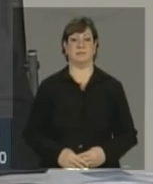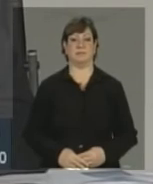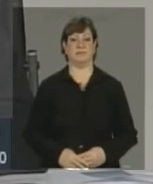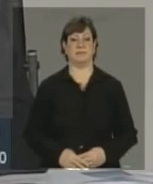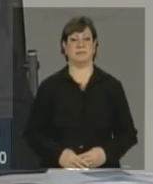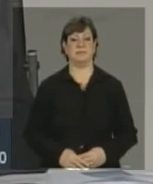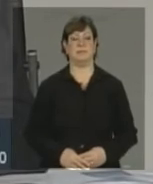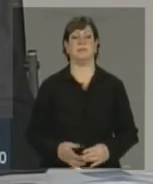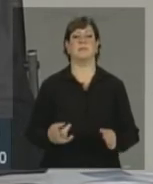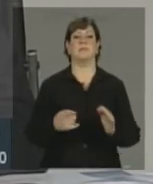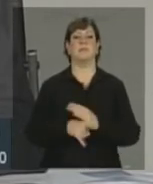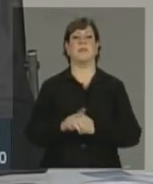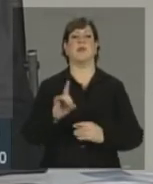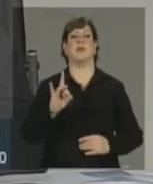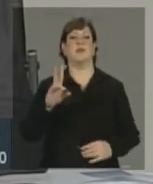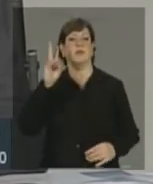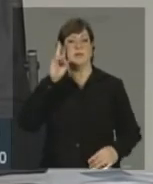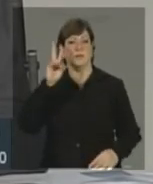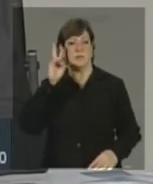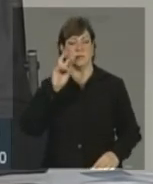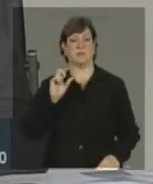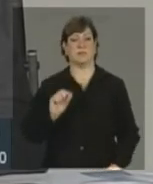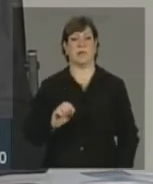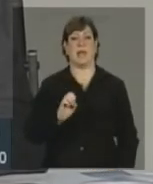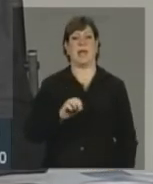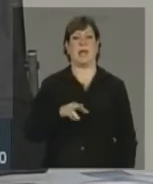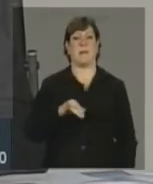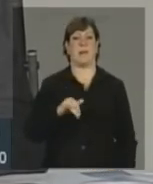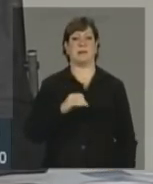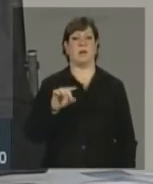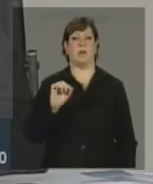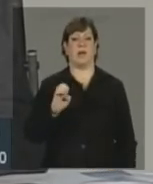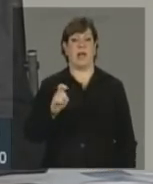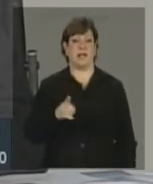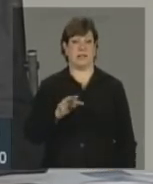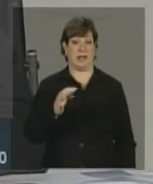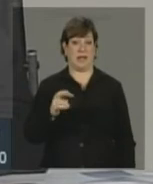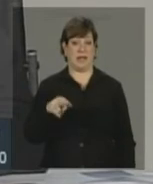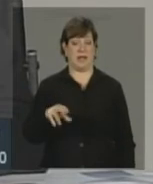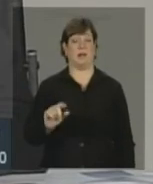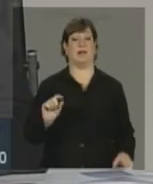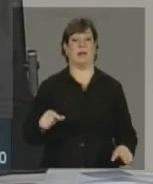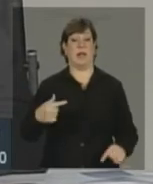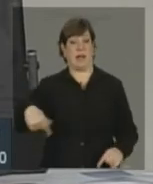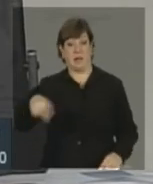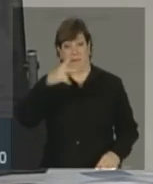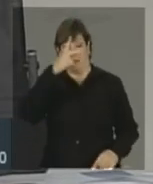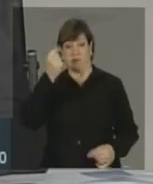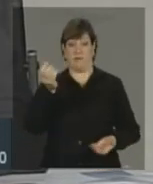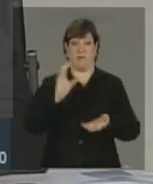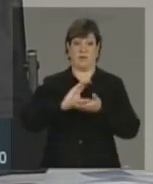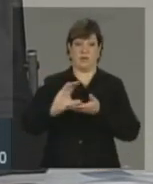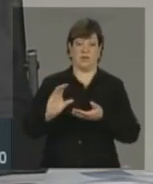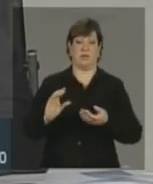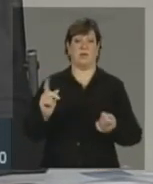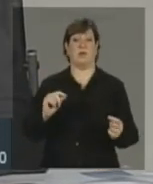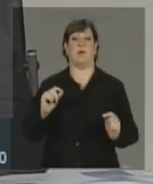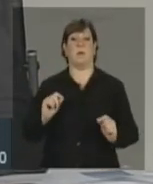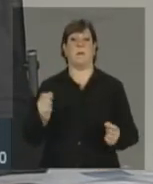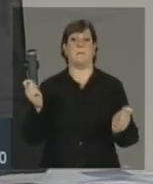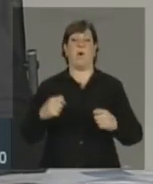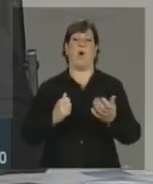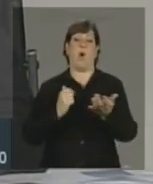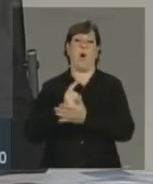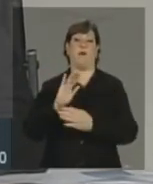Só com relação à emissão externa é que o senhor disse que isso ajuda o investidor, ele não precisa entrar aqui, ele pode comprar fora e isso não pressiona o